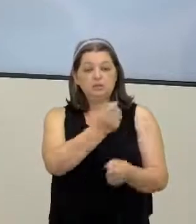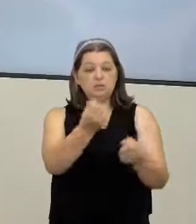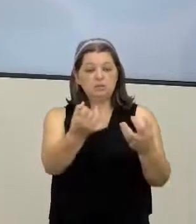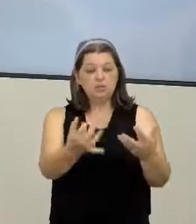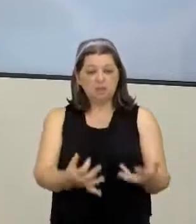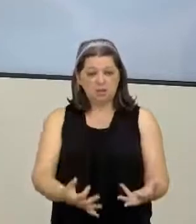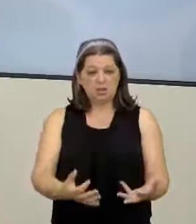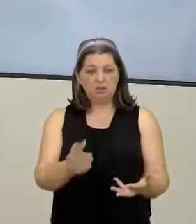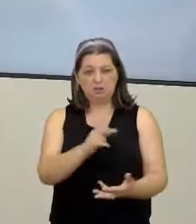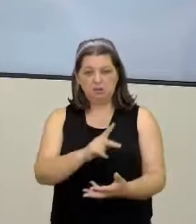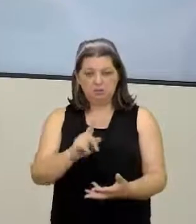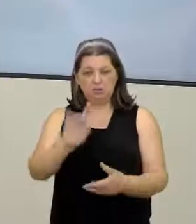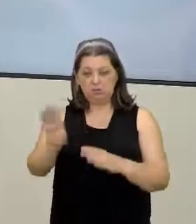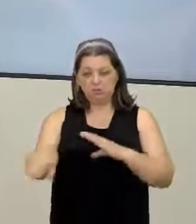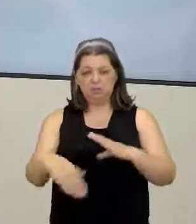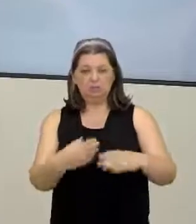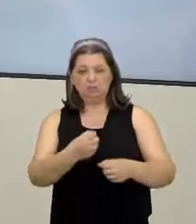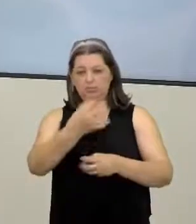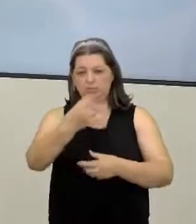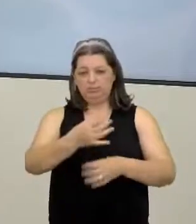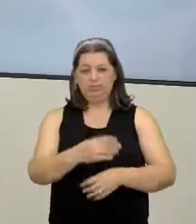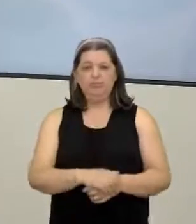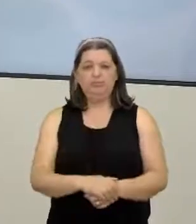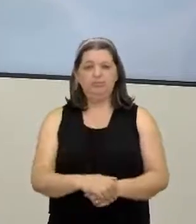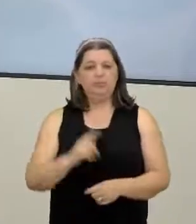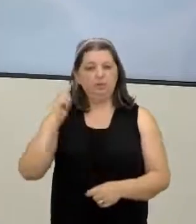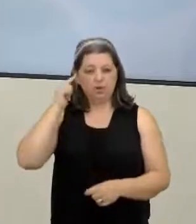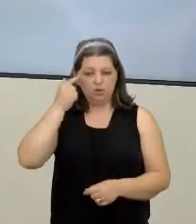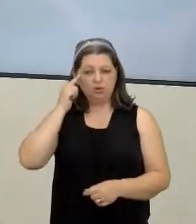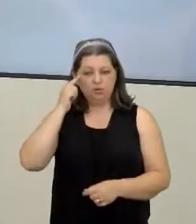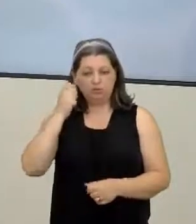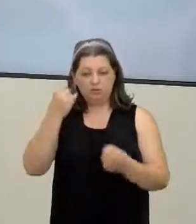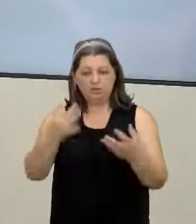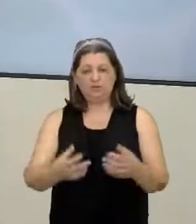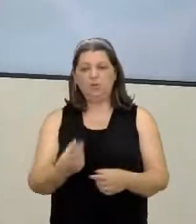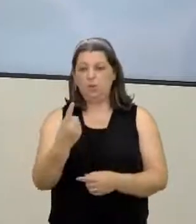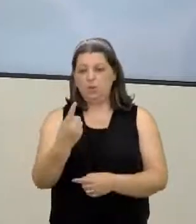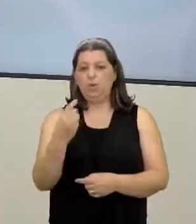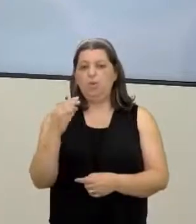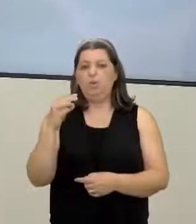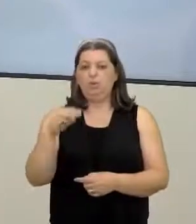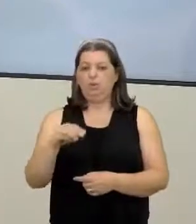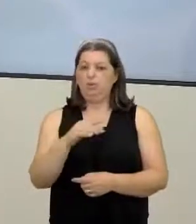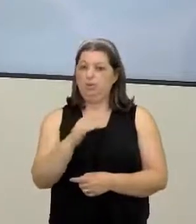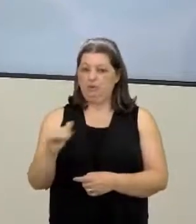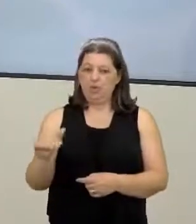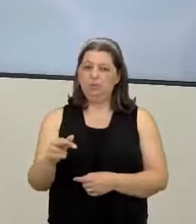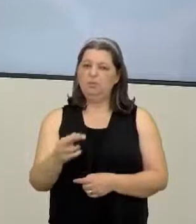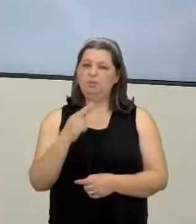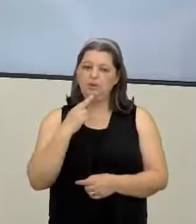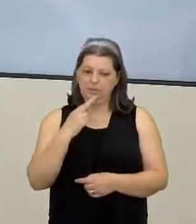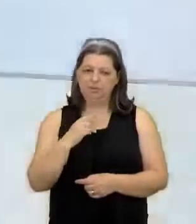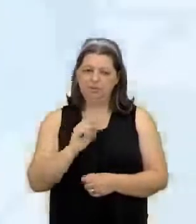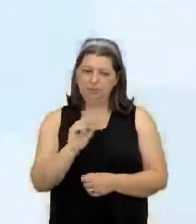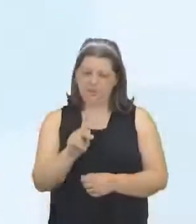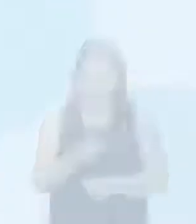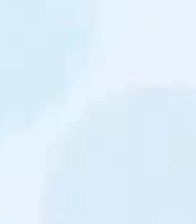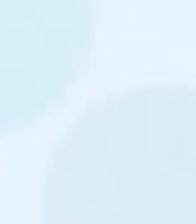E o professor Passar para o chat Que aí o Giba Vai estar passando Na aula para nós Vou dar um minuto e meio Para vocês estarem respondendo Até mais